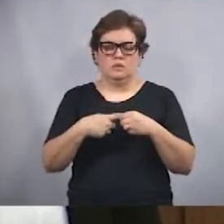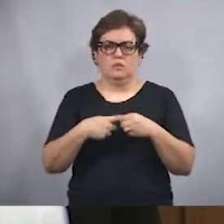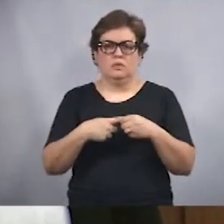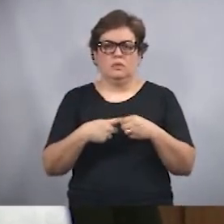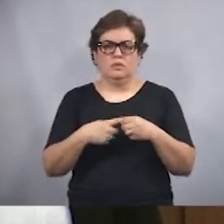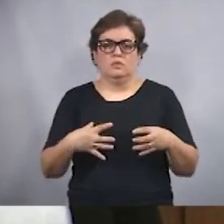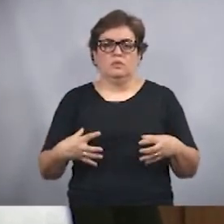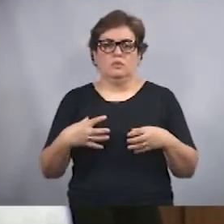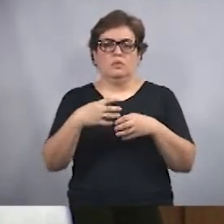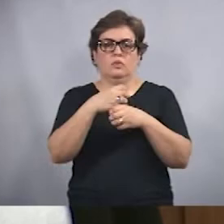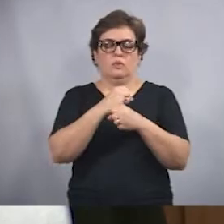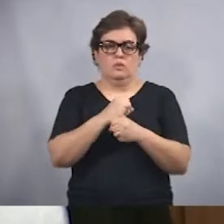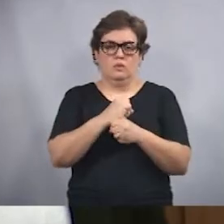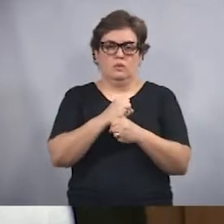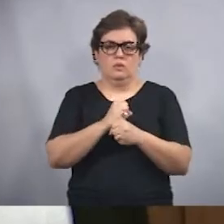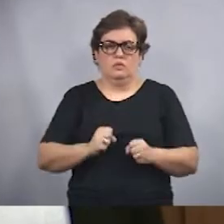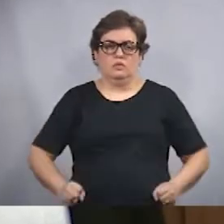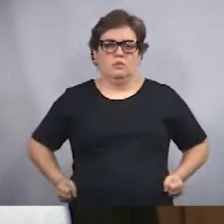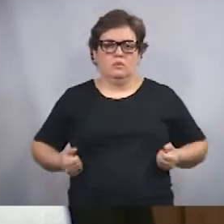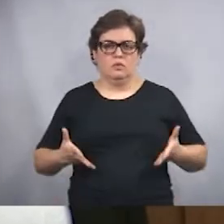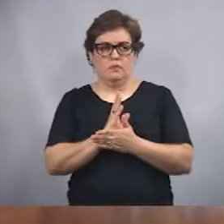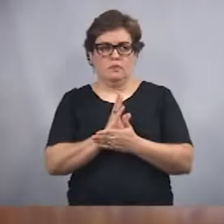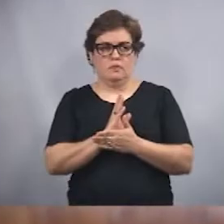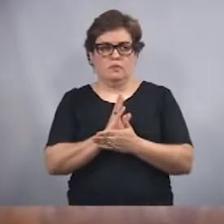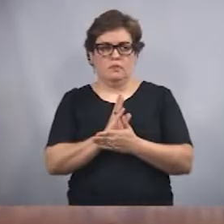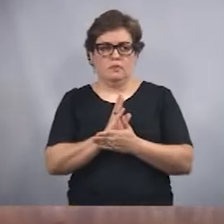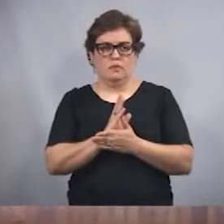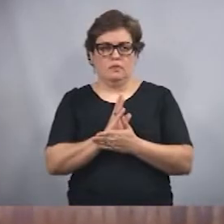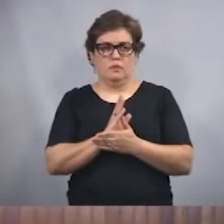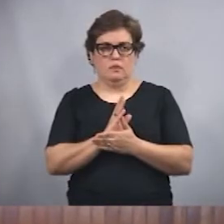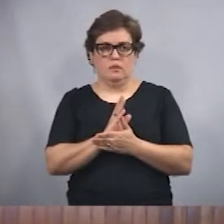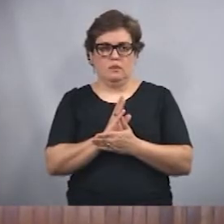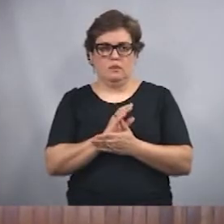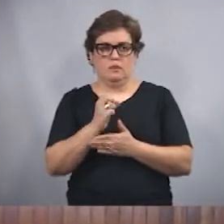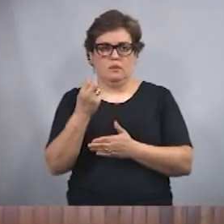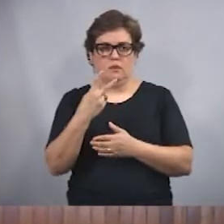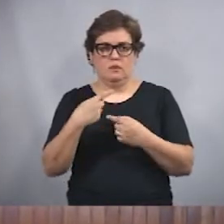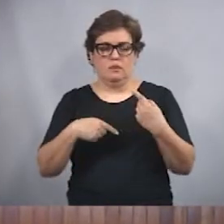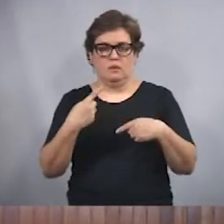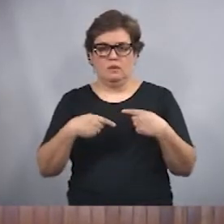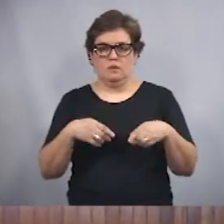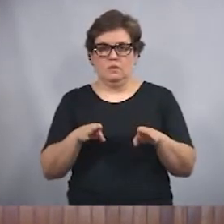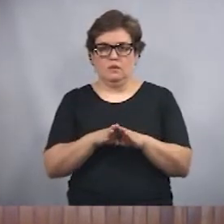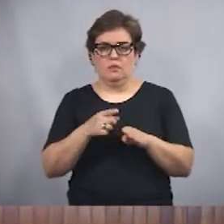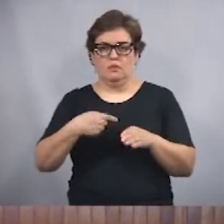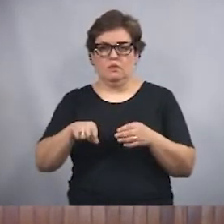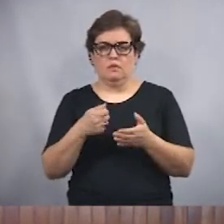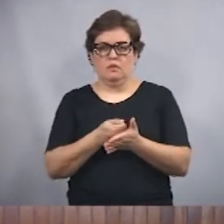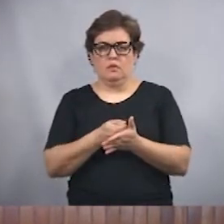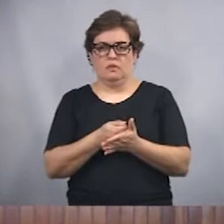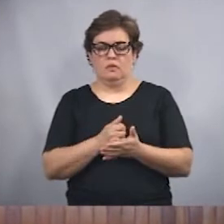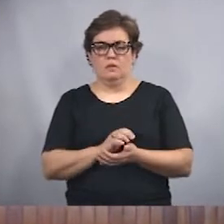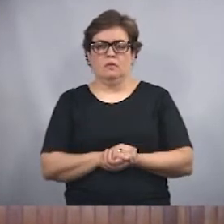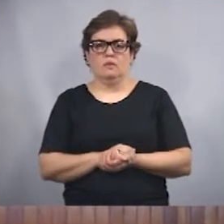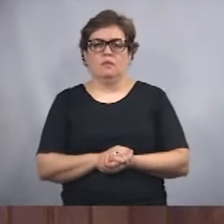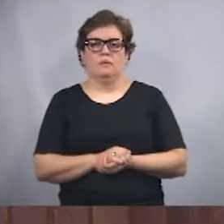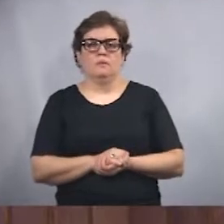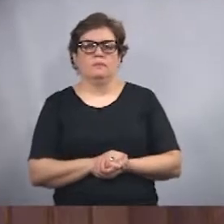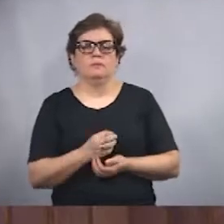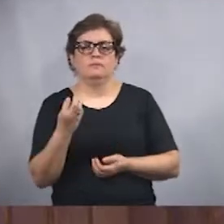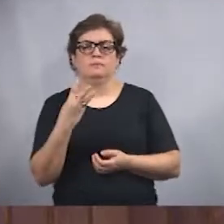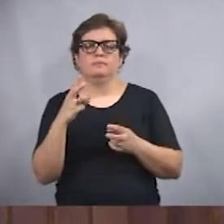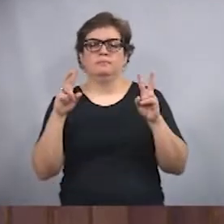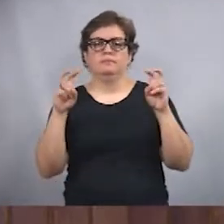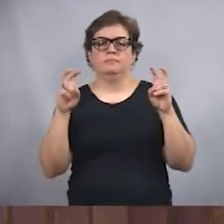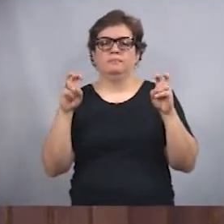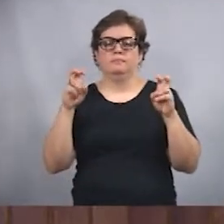2257-2017 da Prefeitura, recebeu o aval dos vereadores para a outorga de permissão de uso